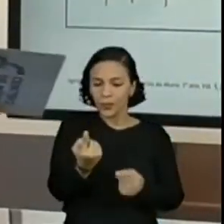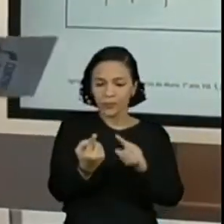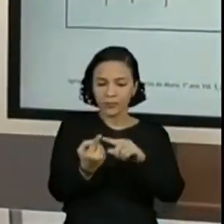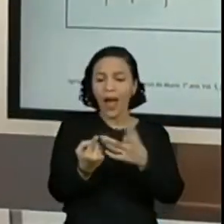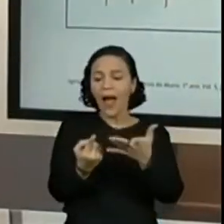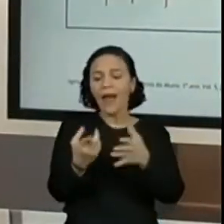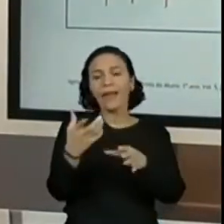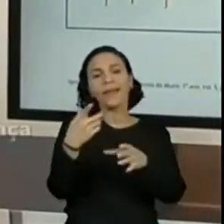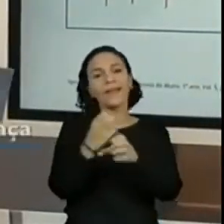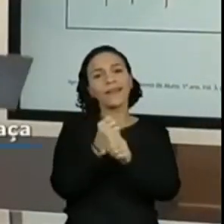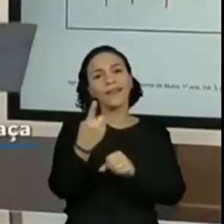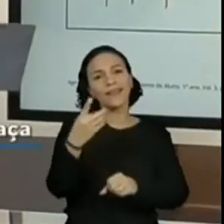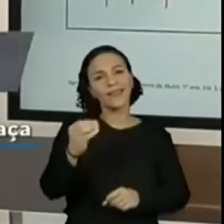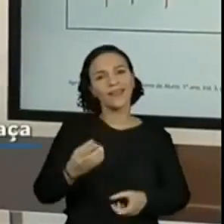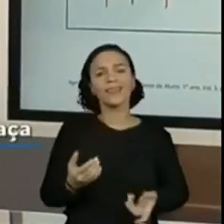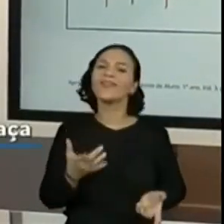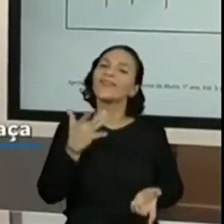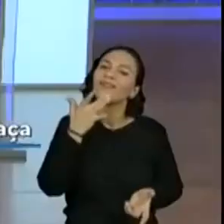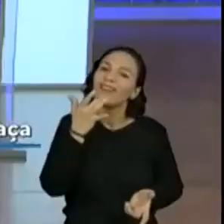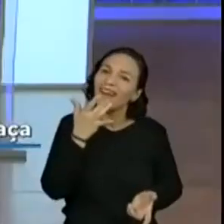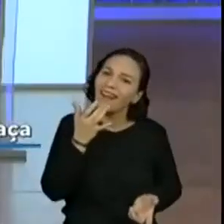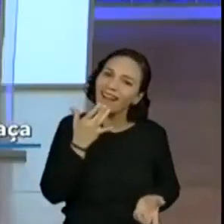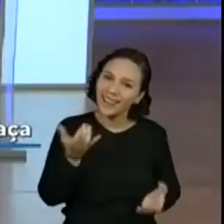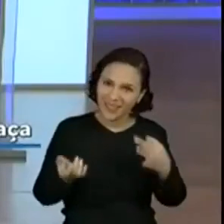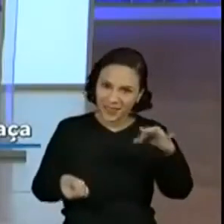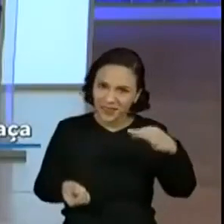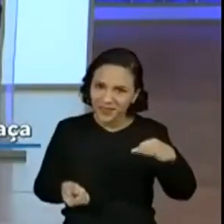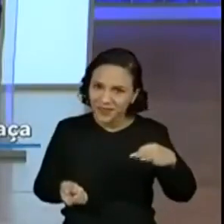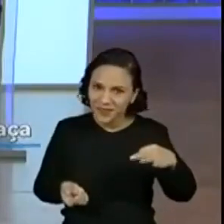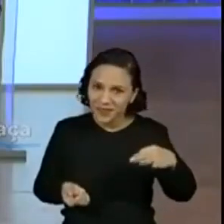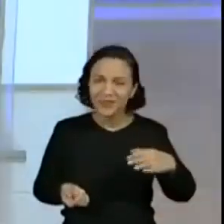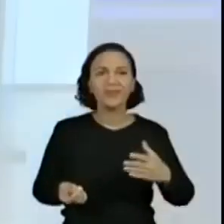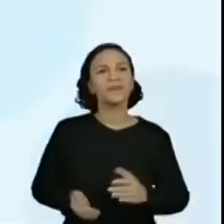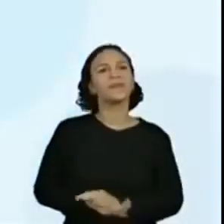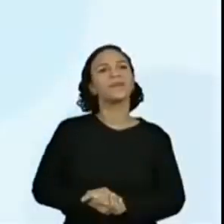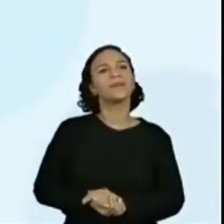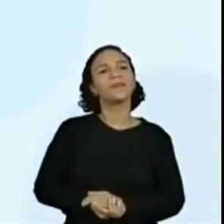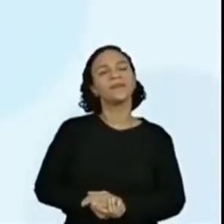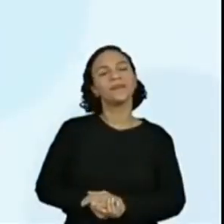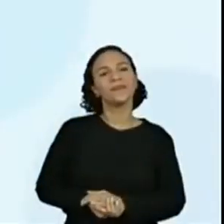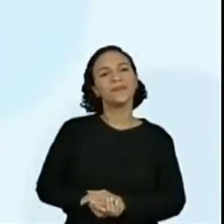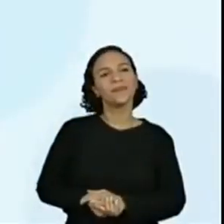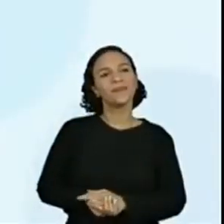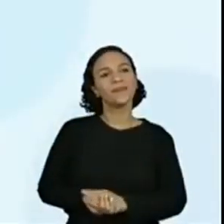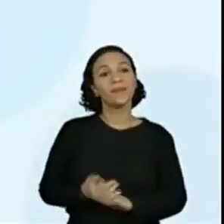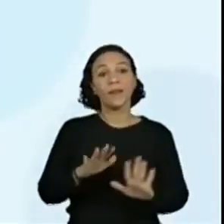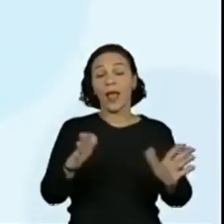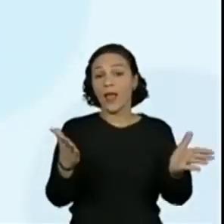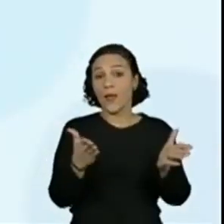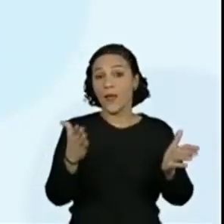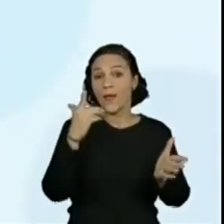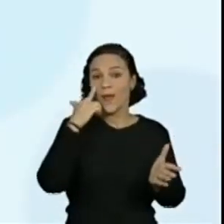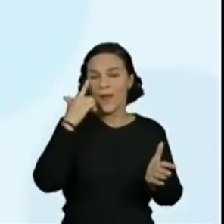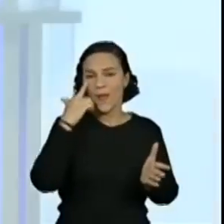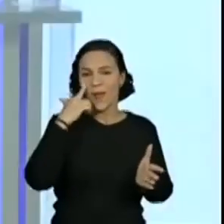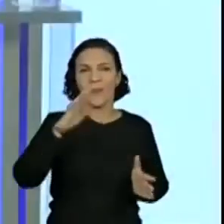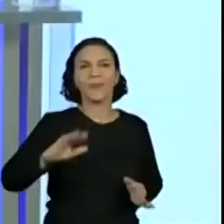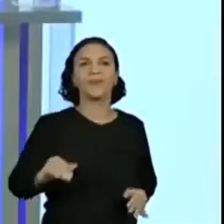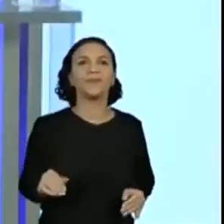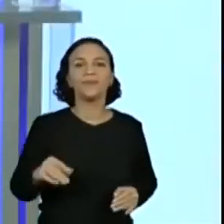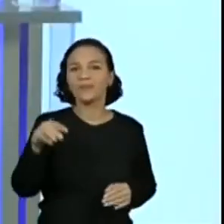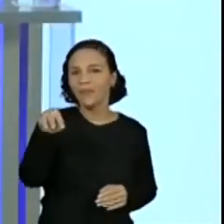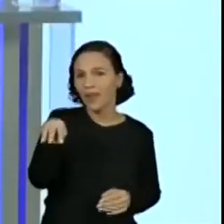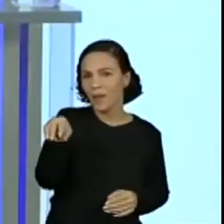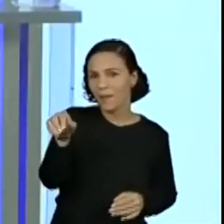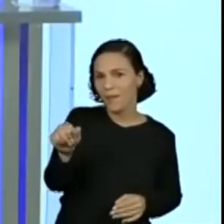10. Ficou bem fácil, não é? Então, temos... Qual mais? Falta só uma operação. Olha que legal. A